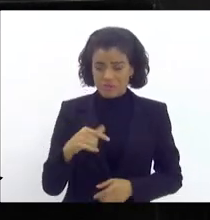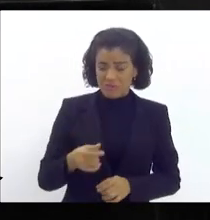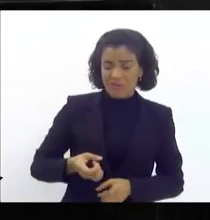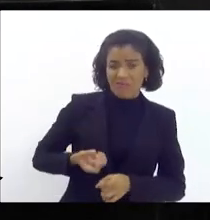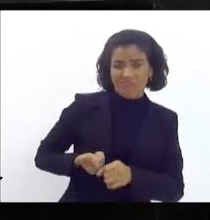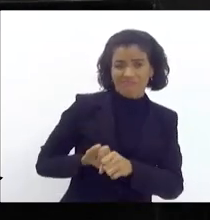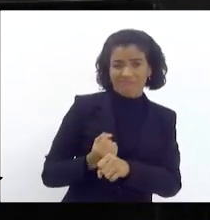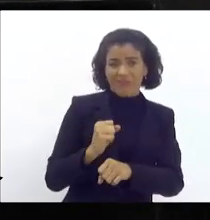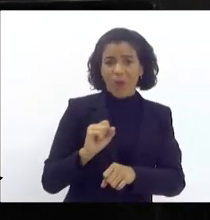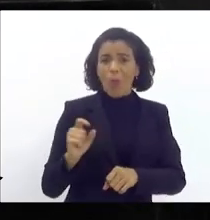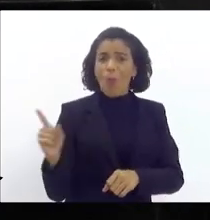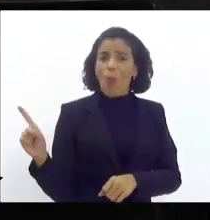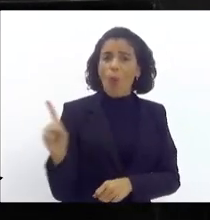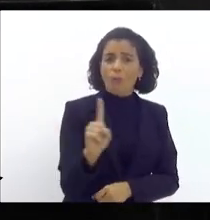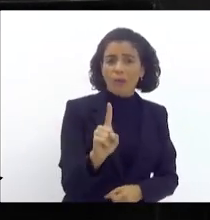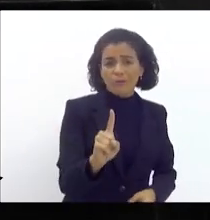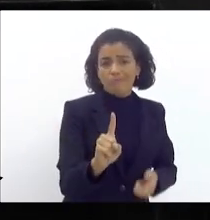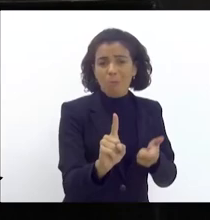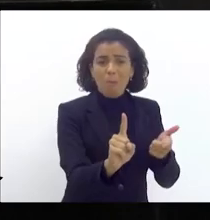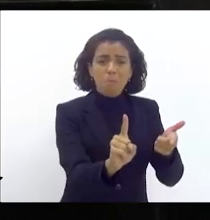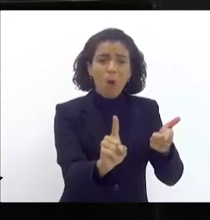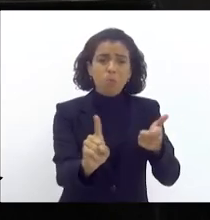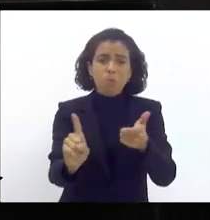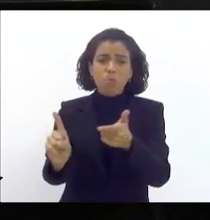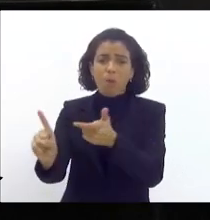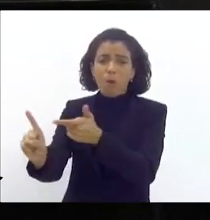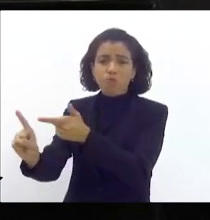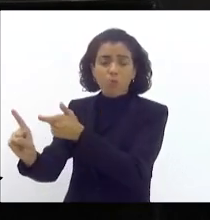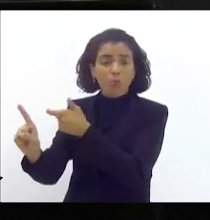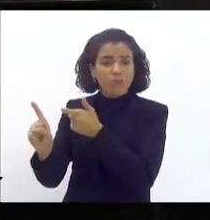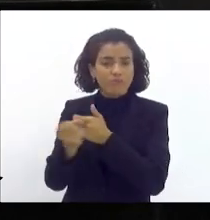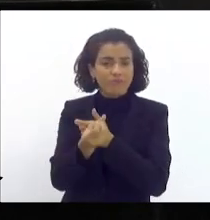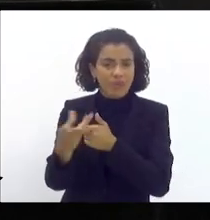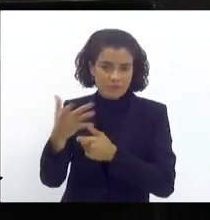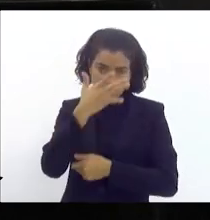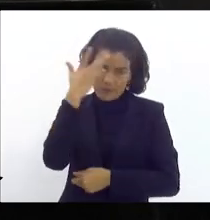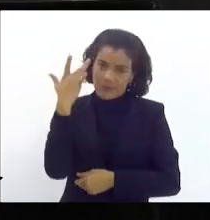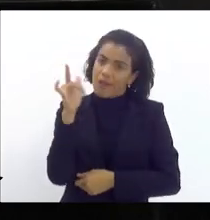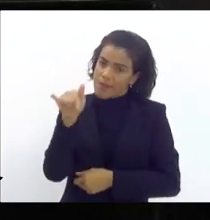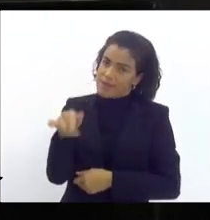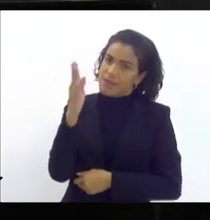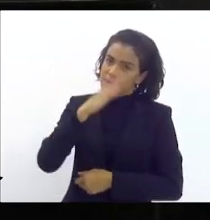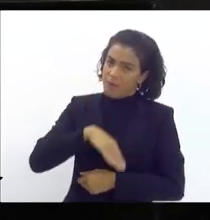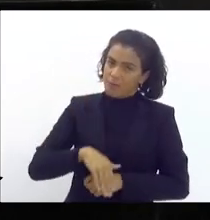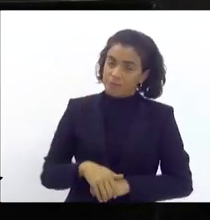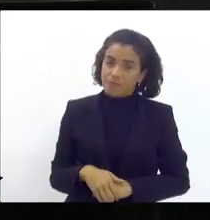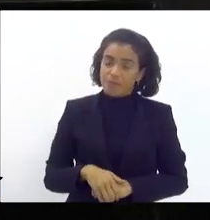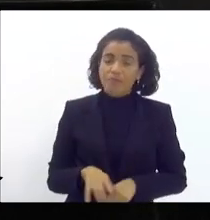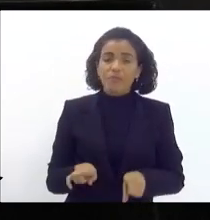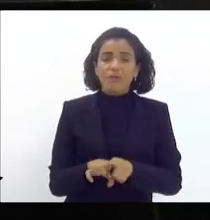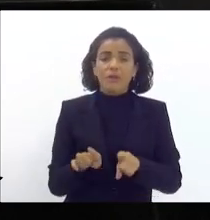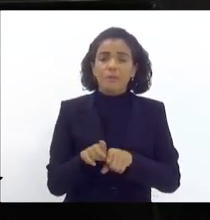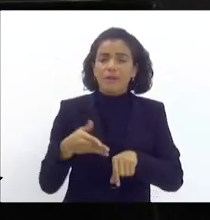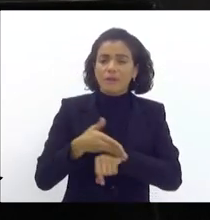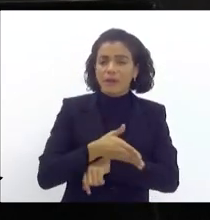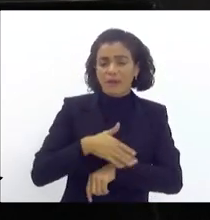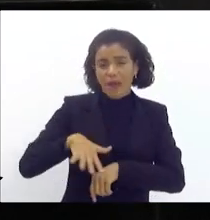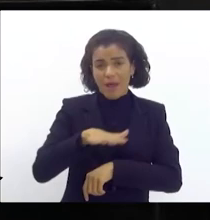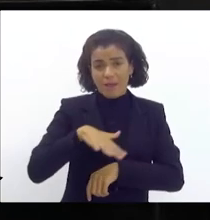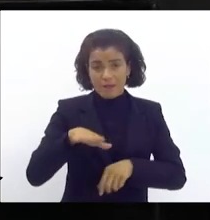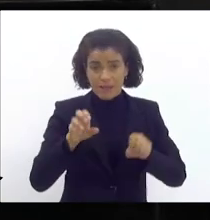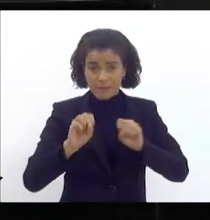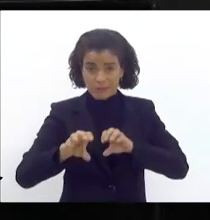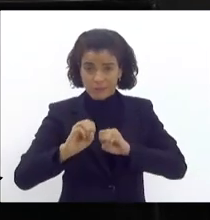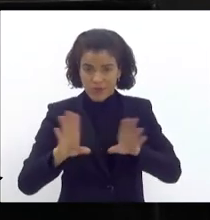marginal entrar e atirar, entrar e matar todos. Isso é o malefício. E entrando na questão de educação,